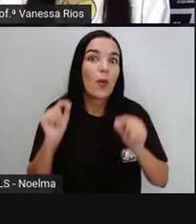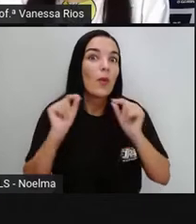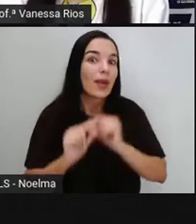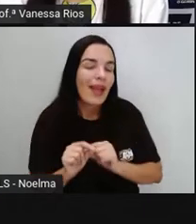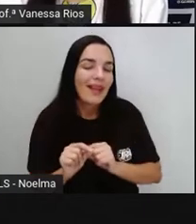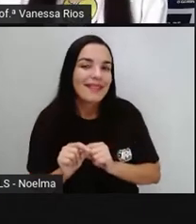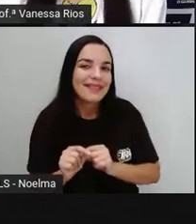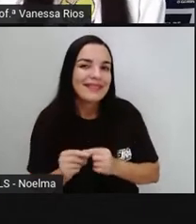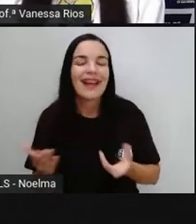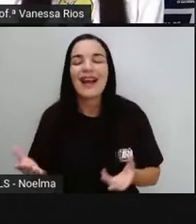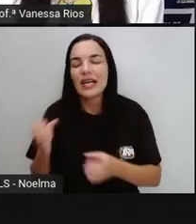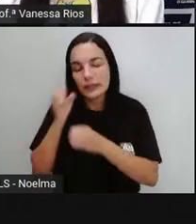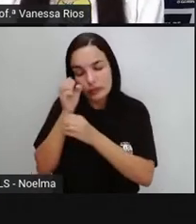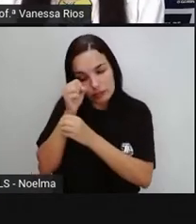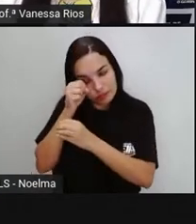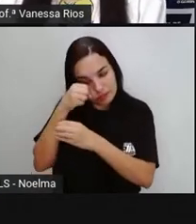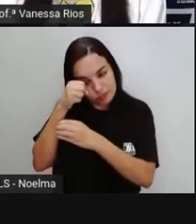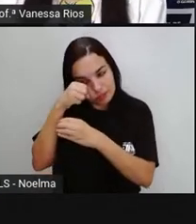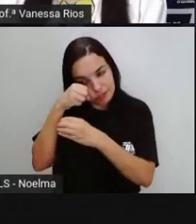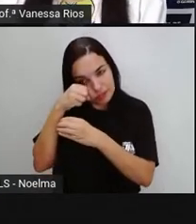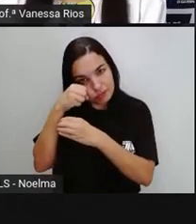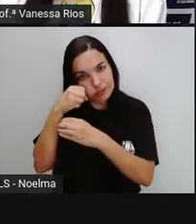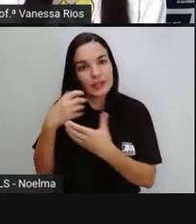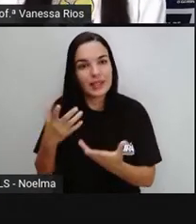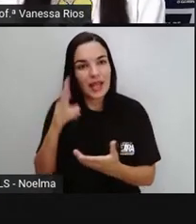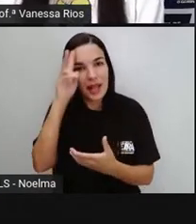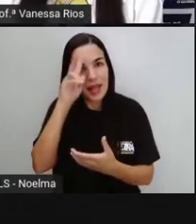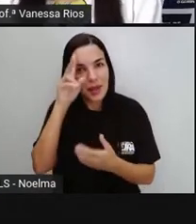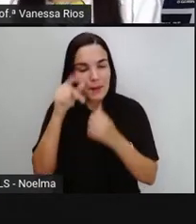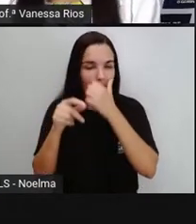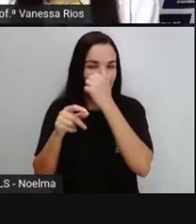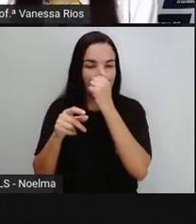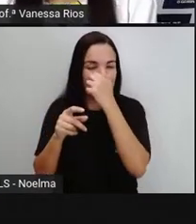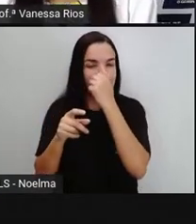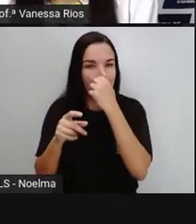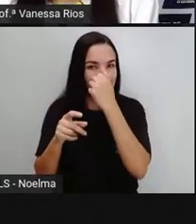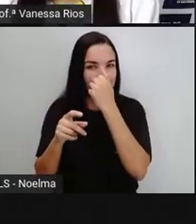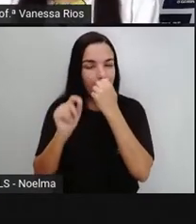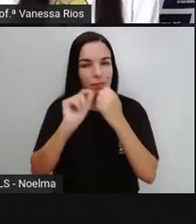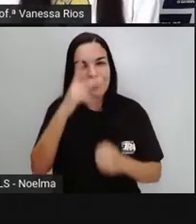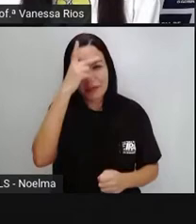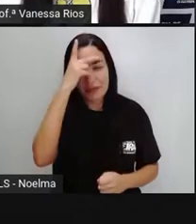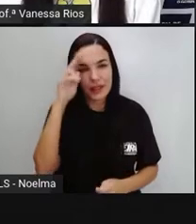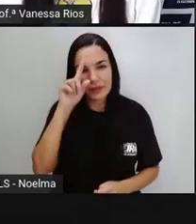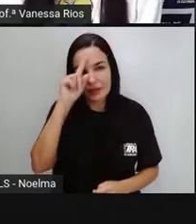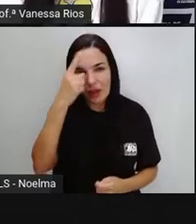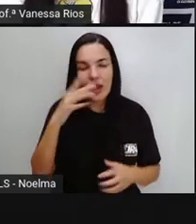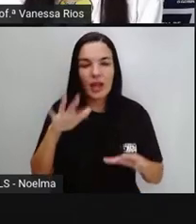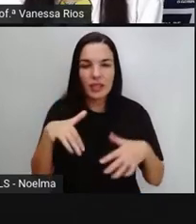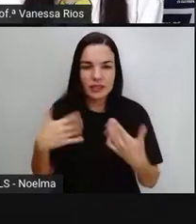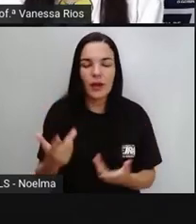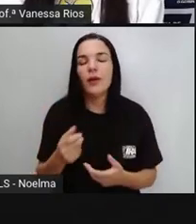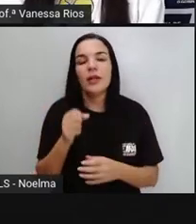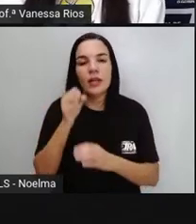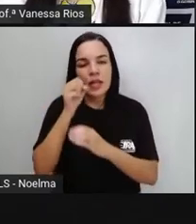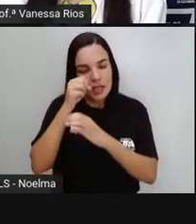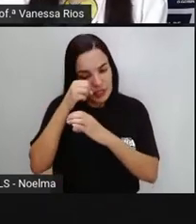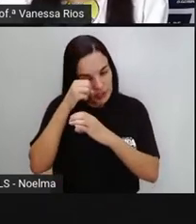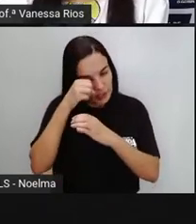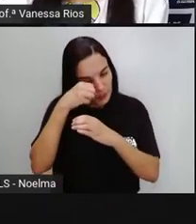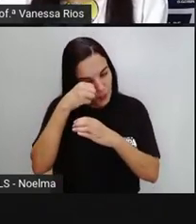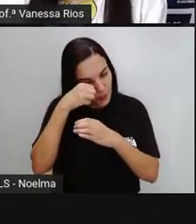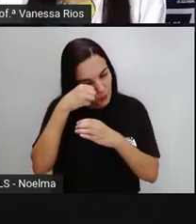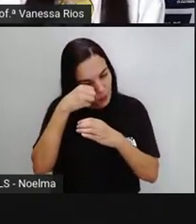o microscópio. Lembra que a Pro falou e apresentou quem inventou? Pois é. Então, essas